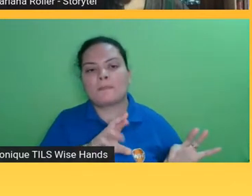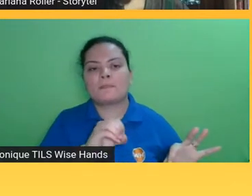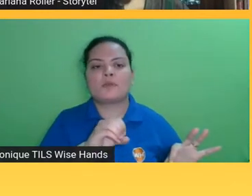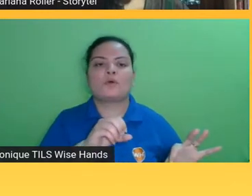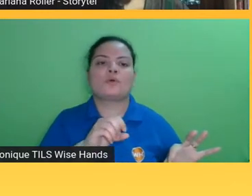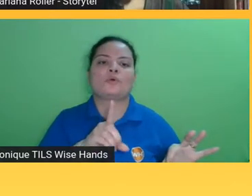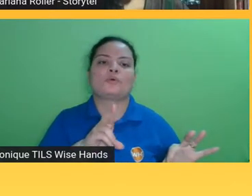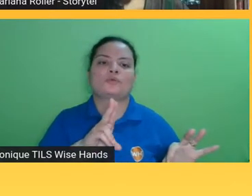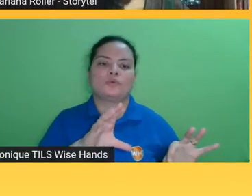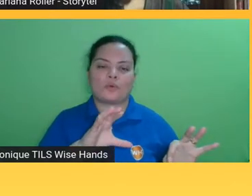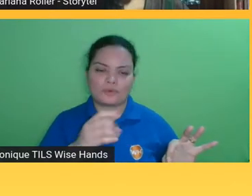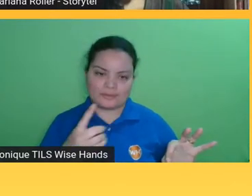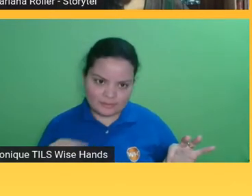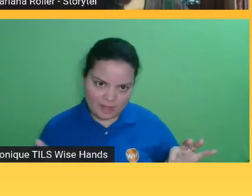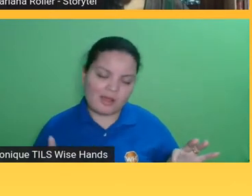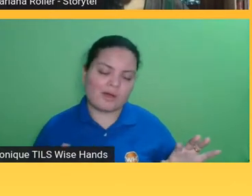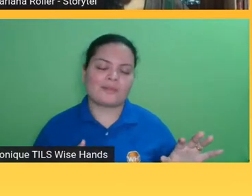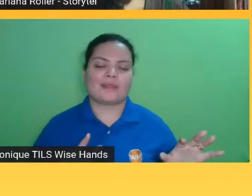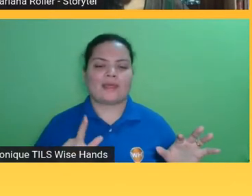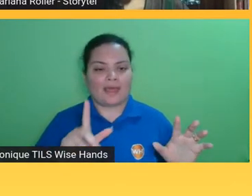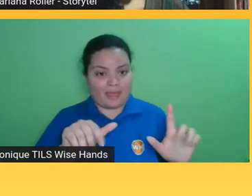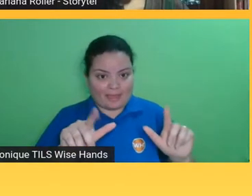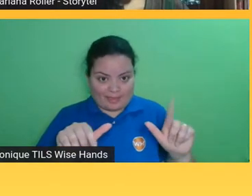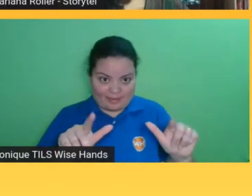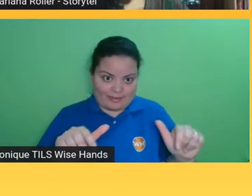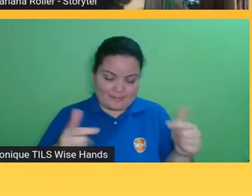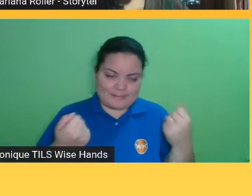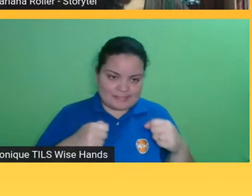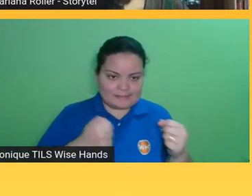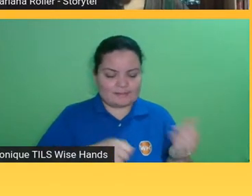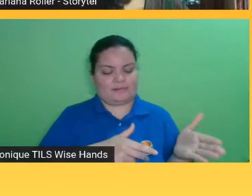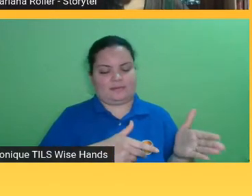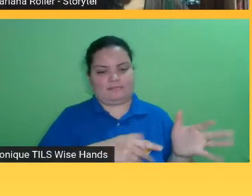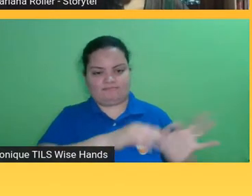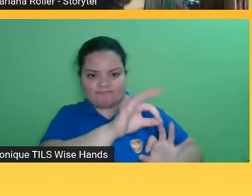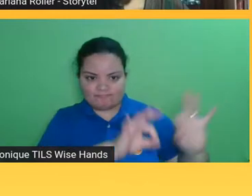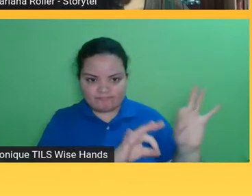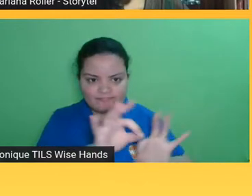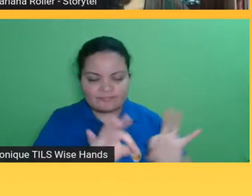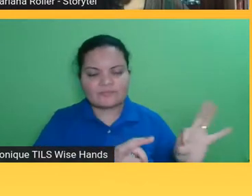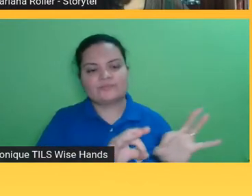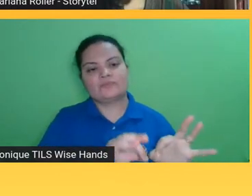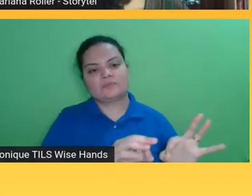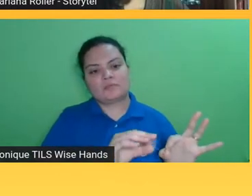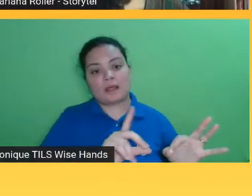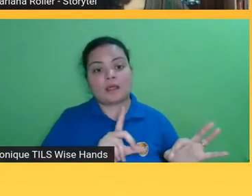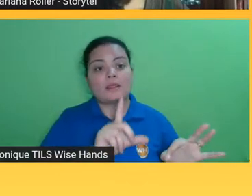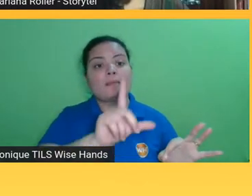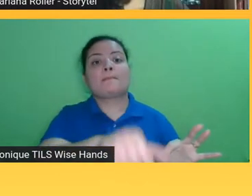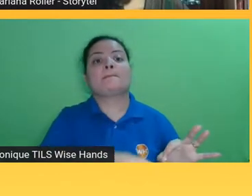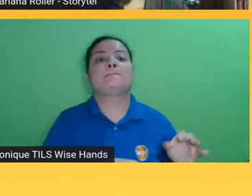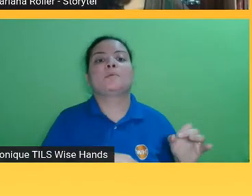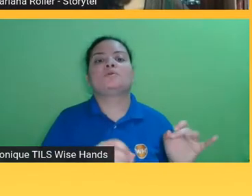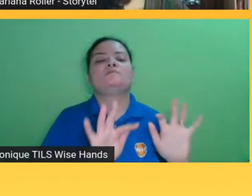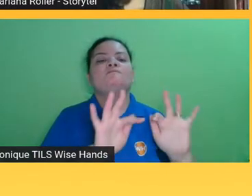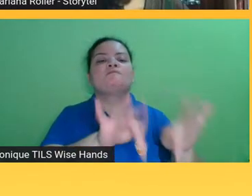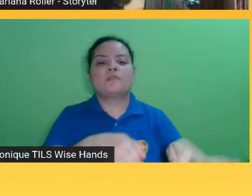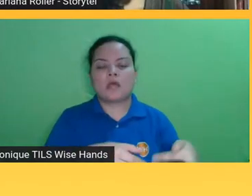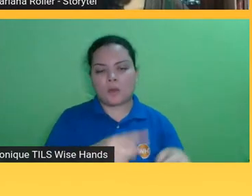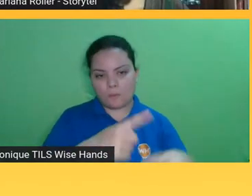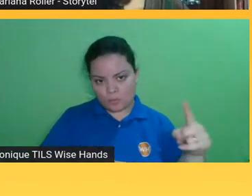o olhar para o digital entregar o arquivo de uma forma que seja que esteja limpo né e